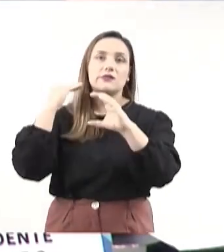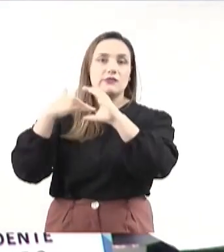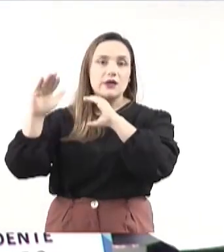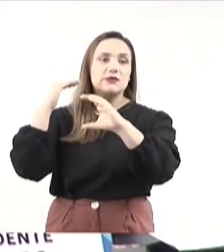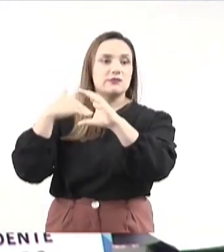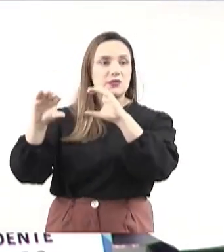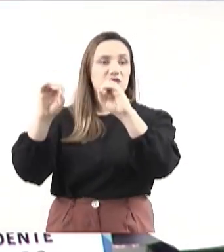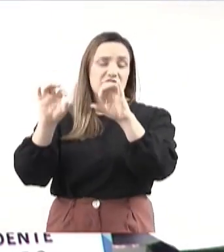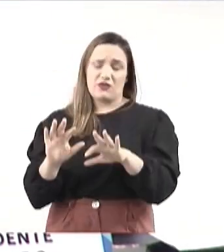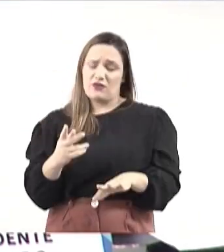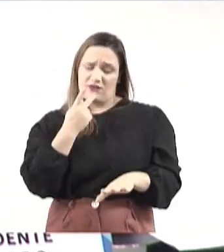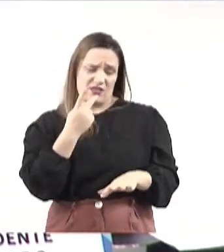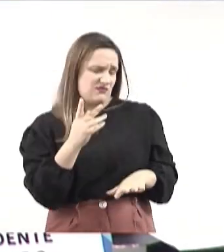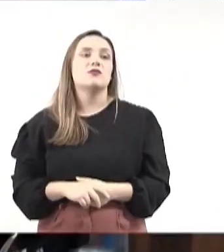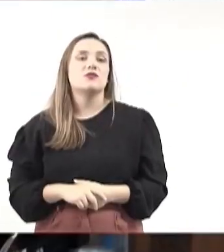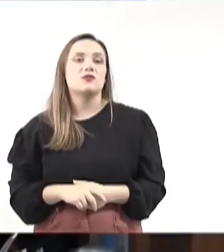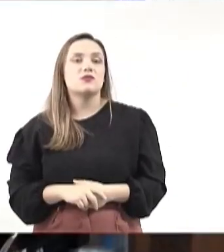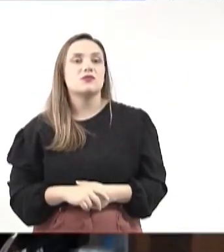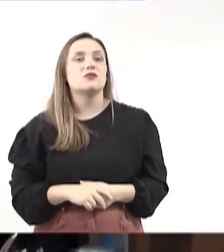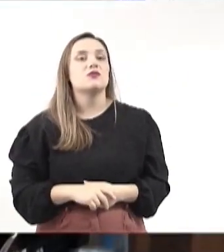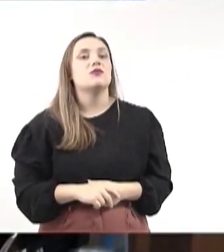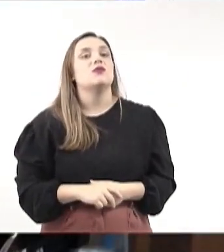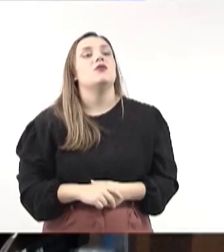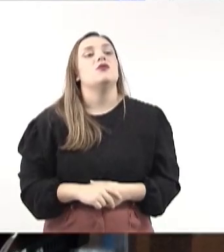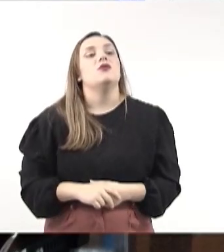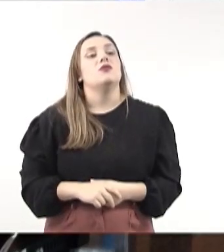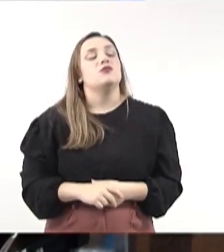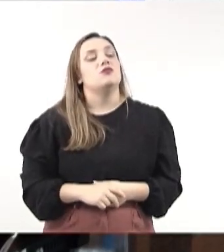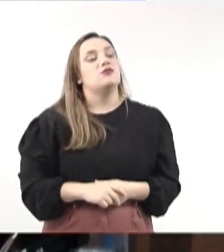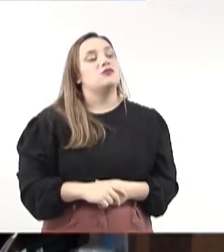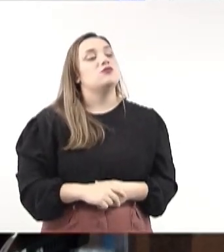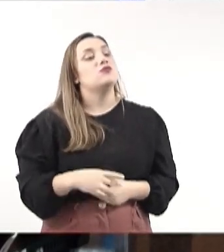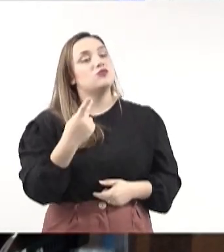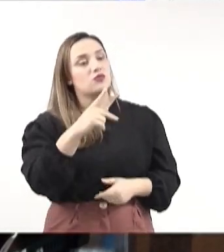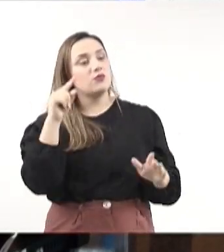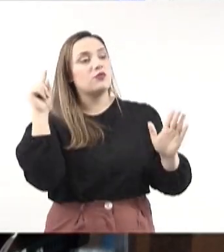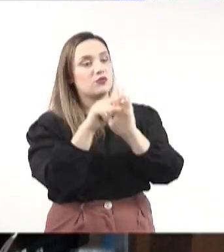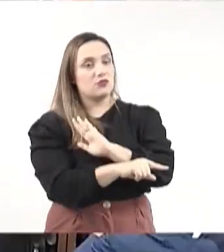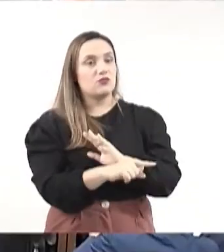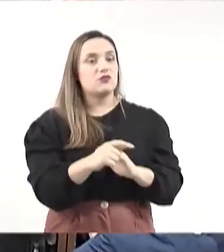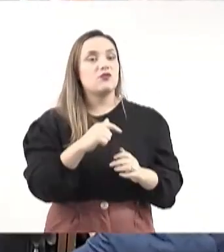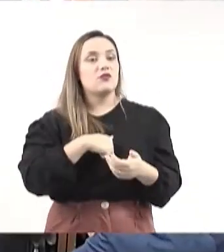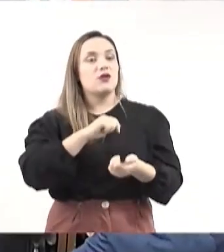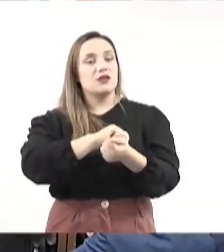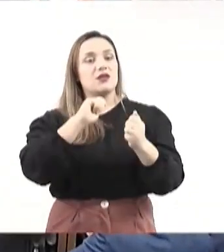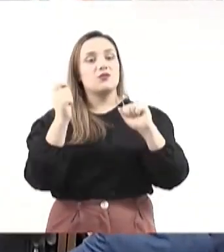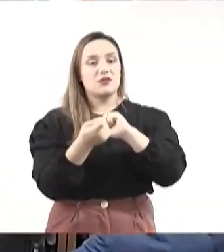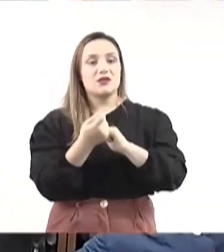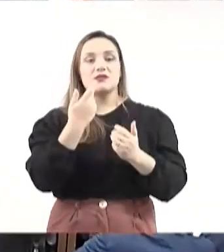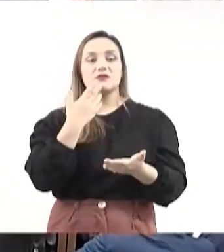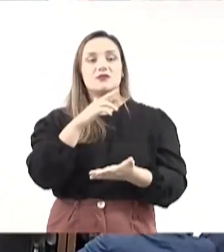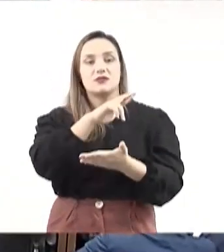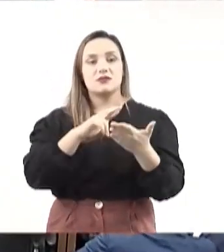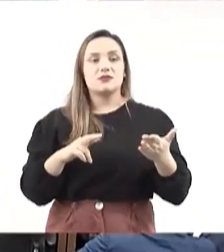o ofício para ele falar que não é competência da Casa. Transformo o questionamento de V. Exª num requerimento